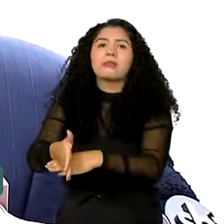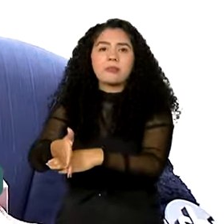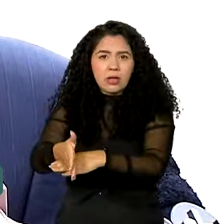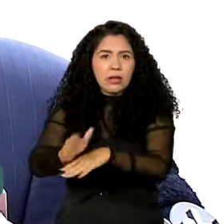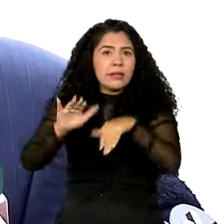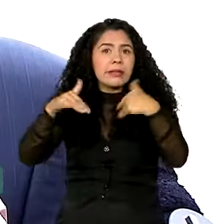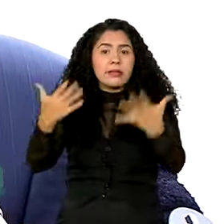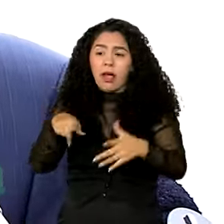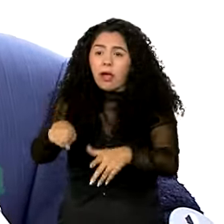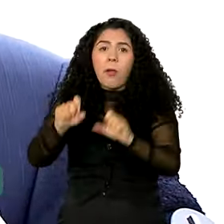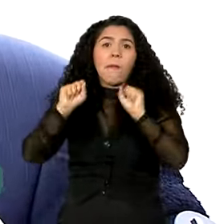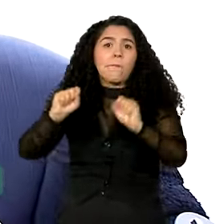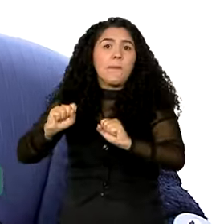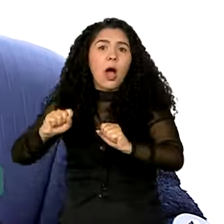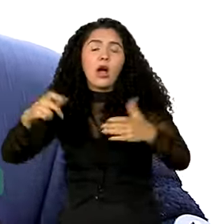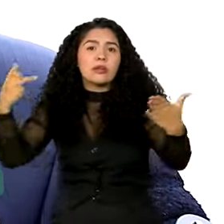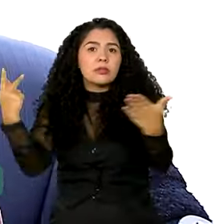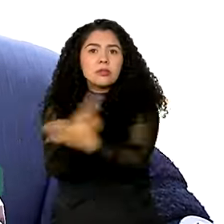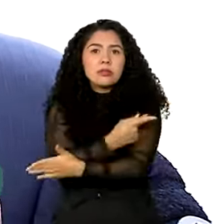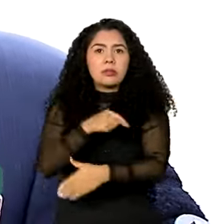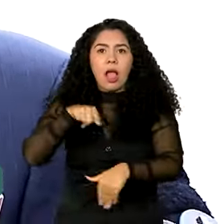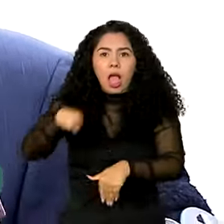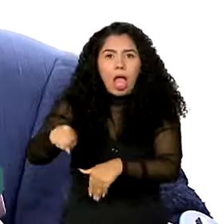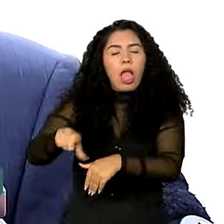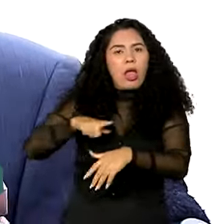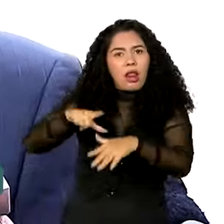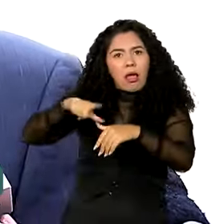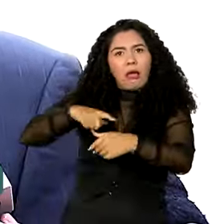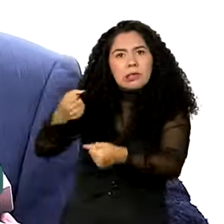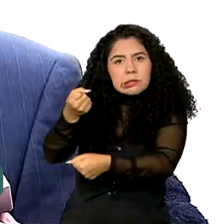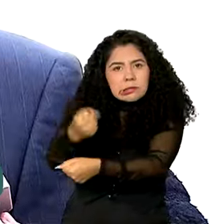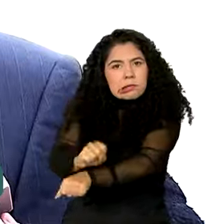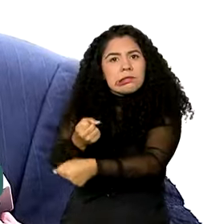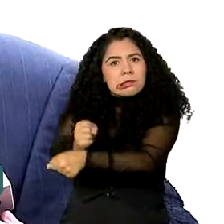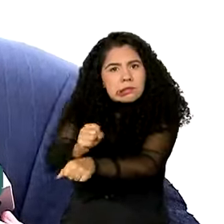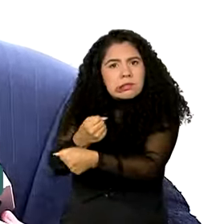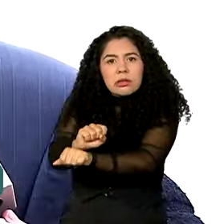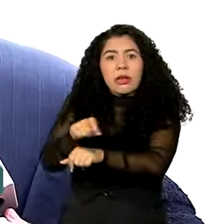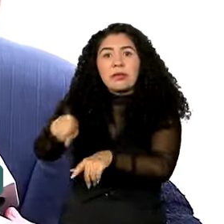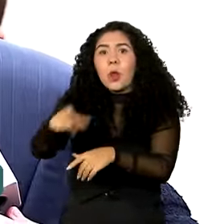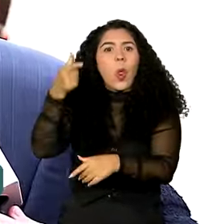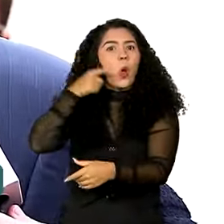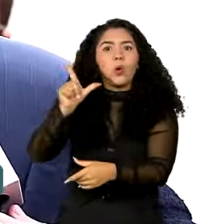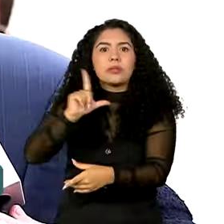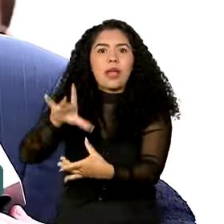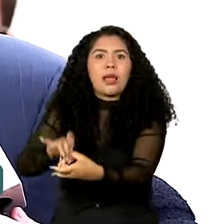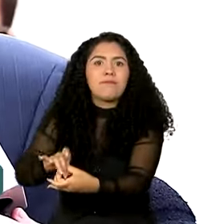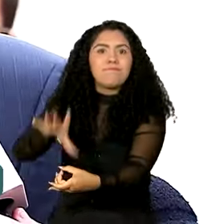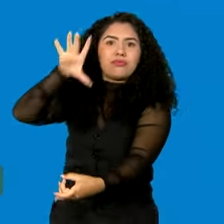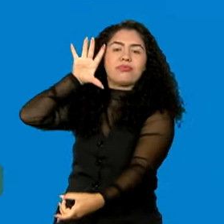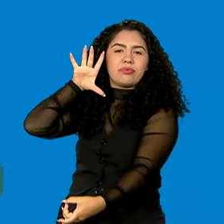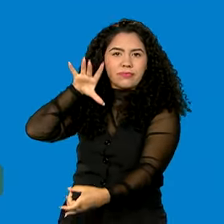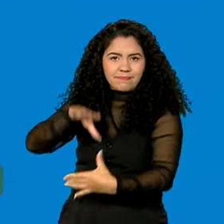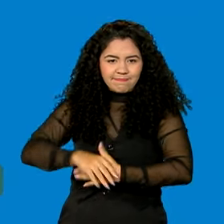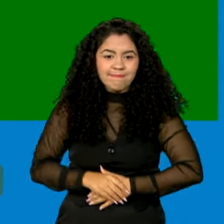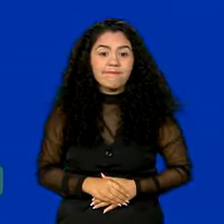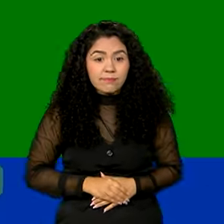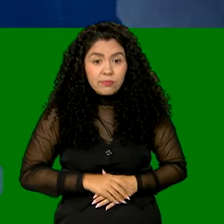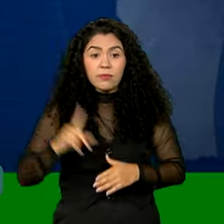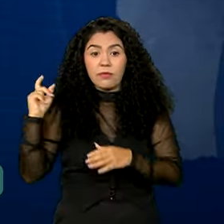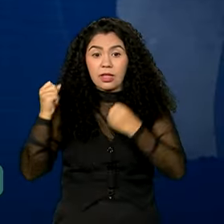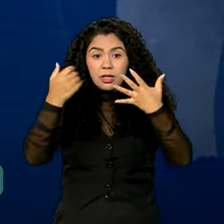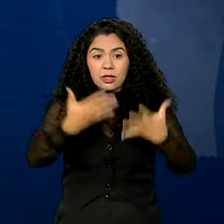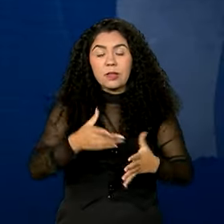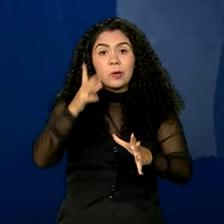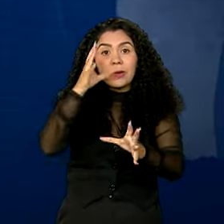sujeito a uma servidão por dívidas e ele não consegue se desvincular dessa teia de exploração. Houve resgate